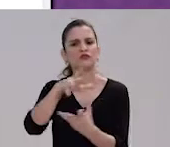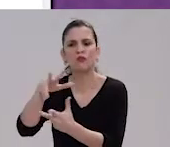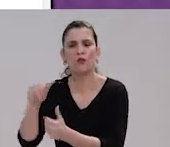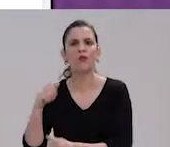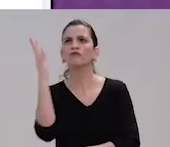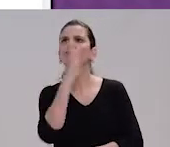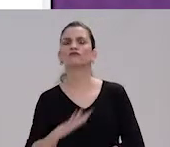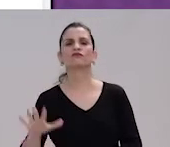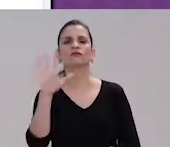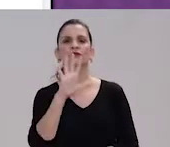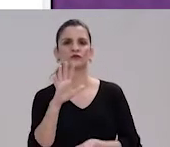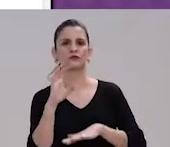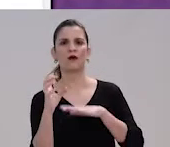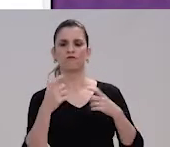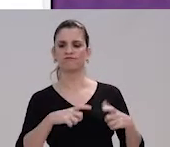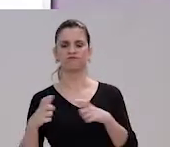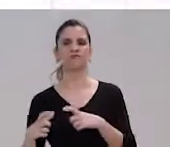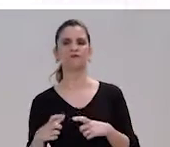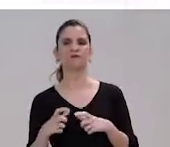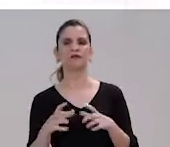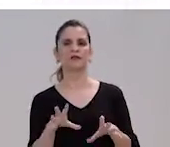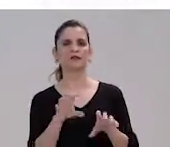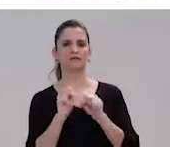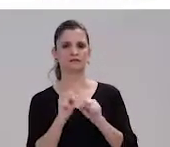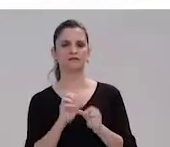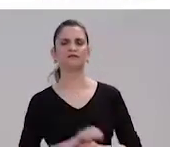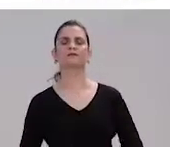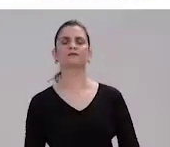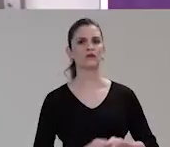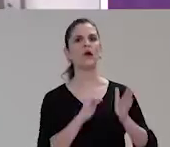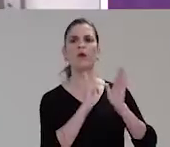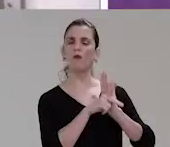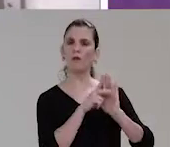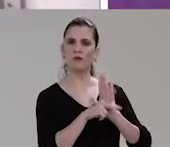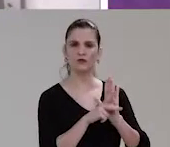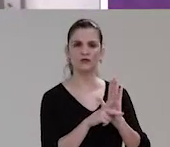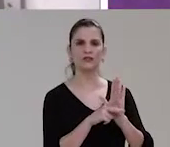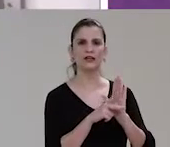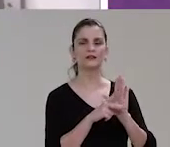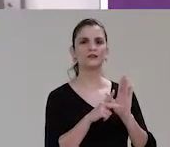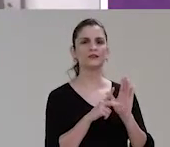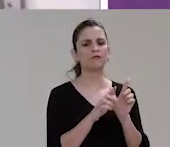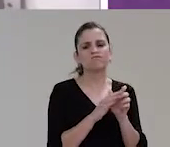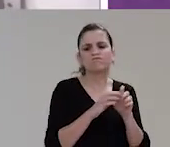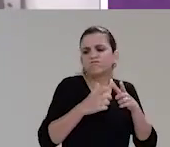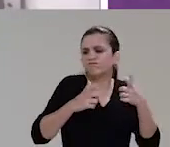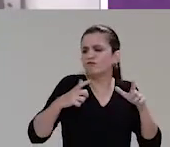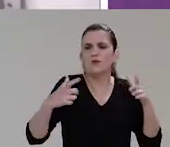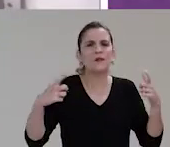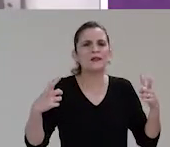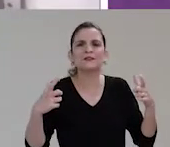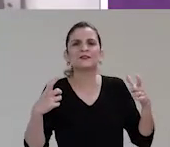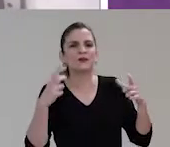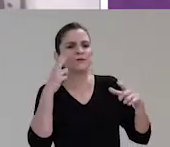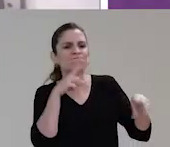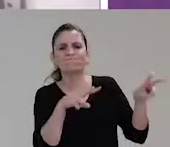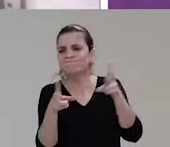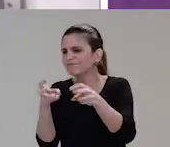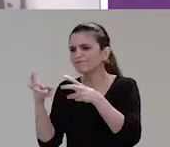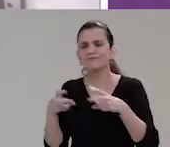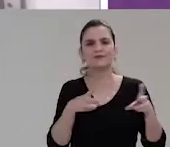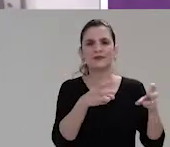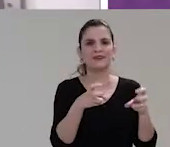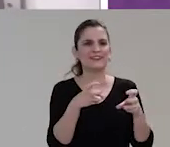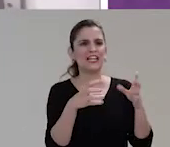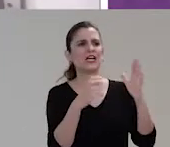grandes empresas nacionais, internacionais e alguns órgãos públicos. Este projeto, ele ganhou uma amplitude tão grande que é